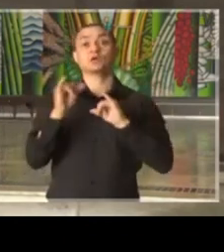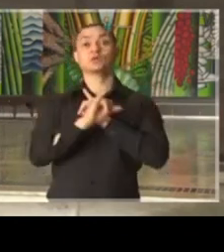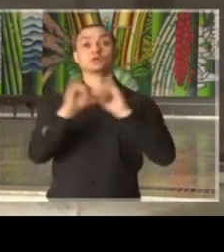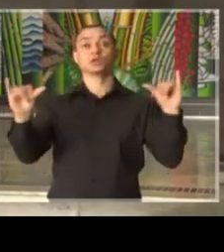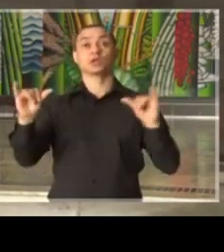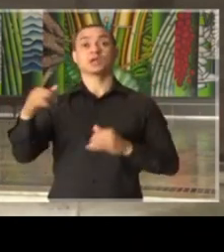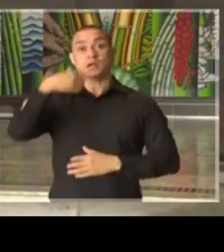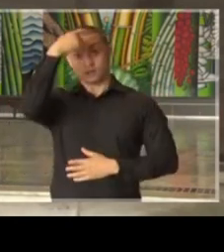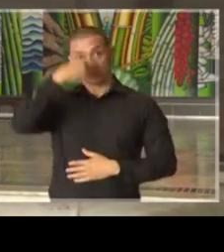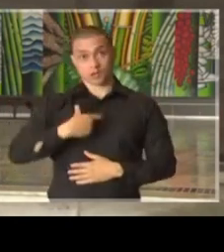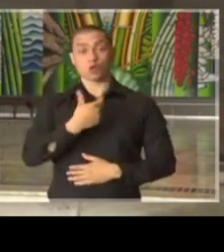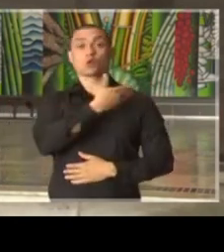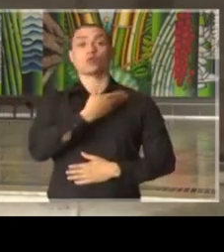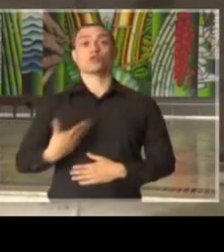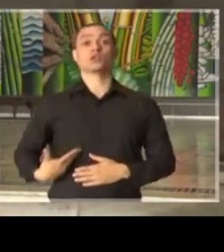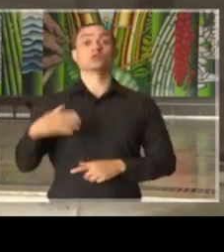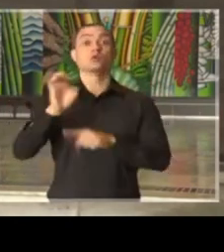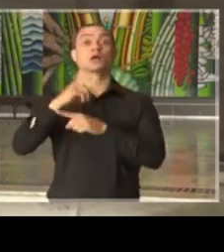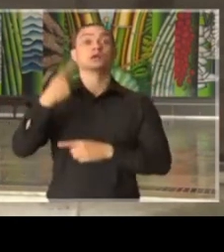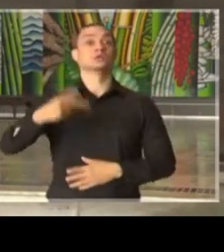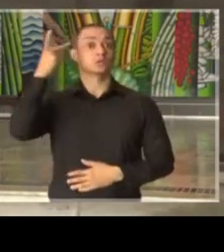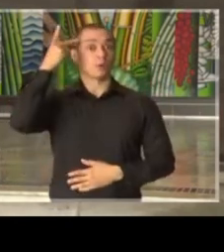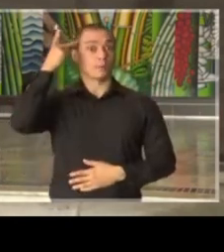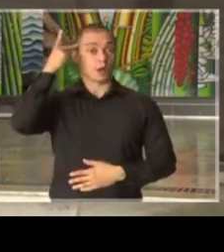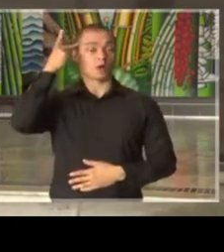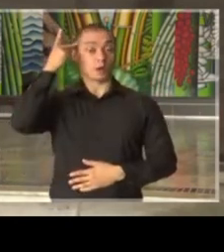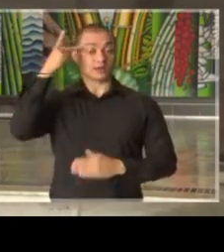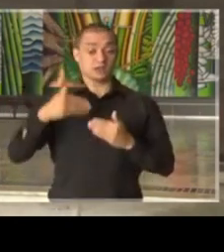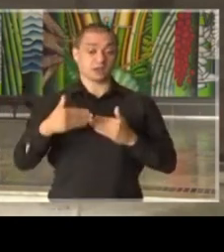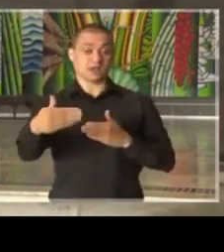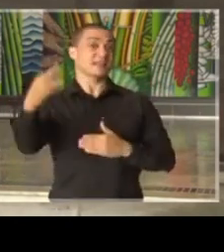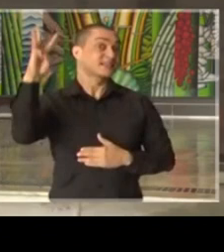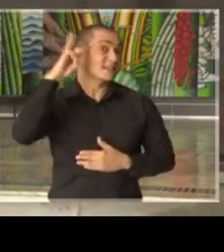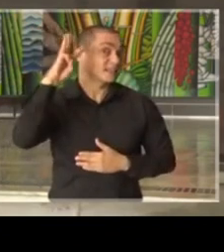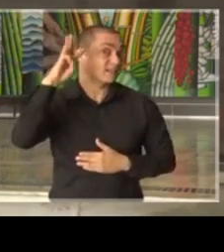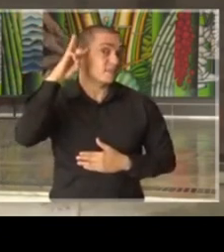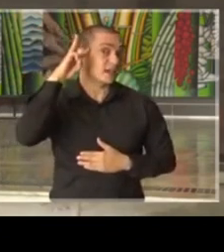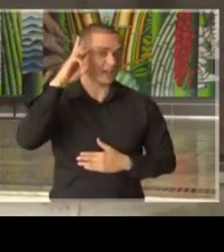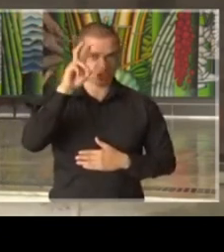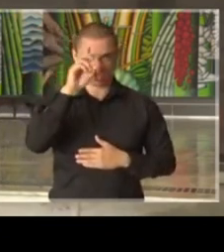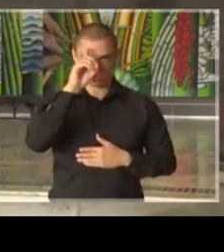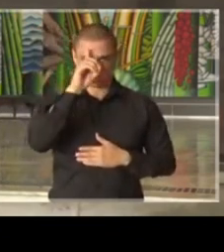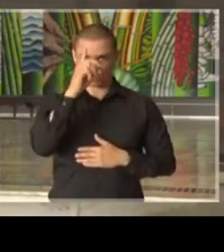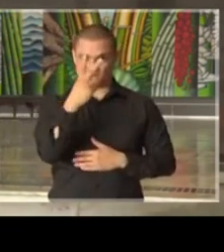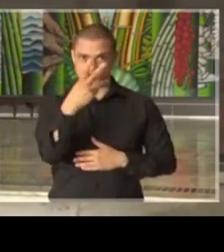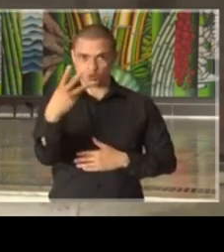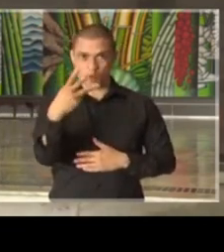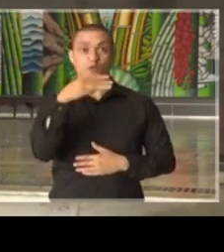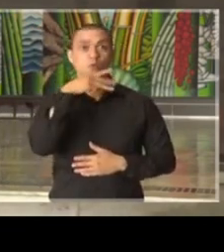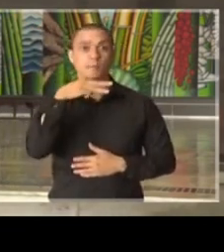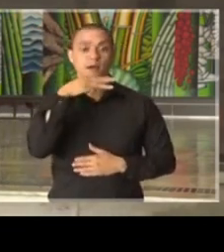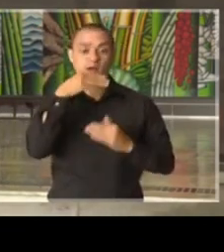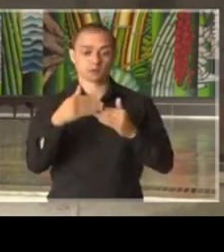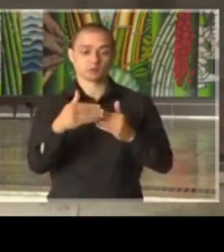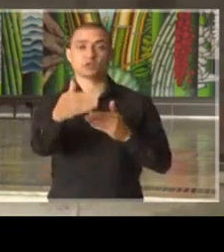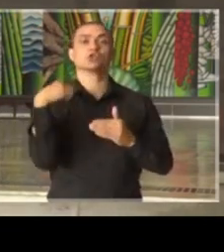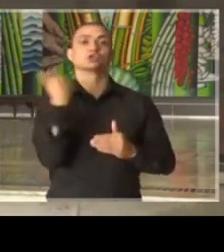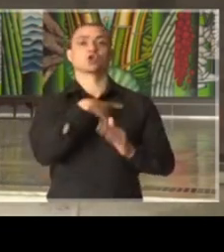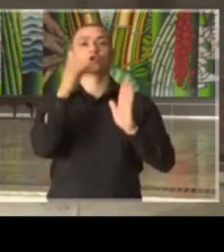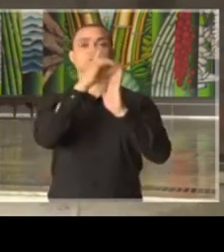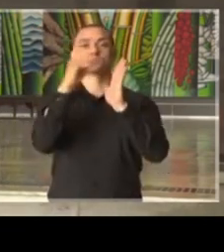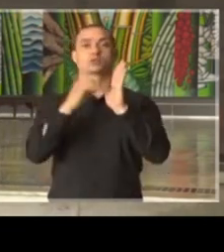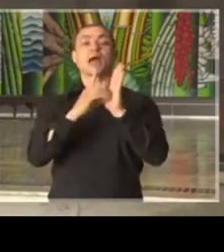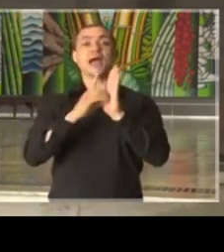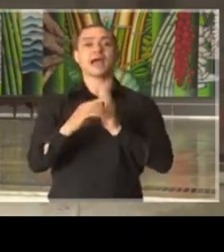como governador do Estado de São Paulo, que, a partir da próxima terça-feira, dia 24 de março, nós decretamos